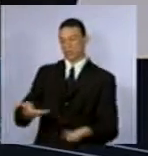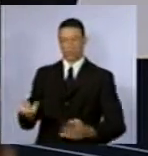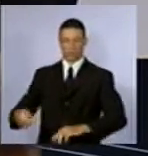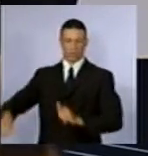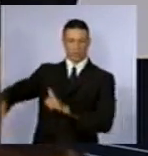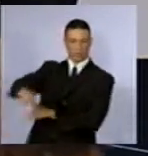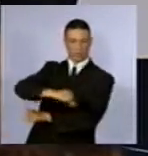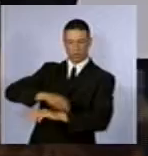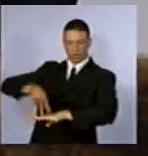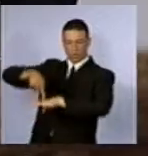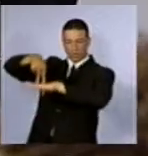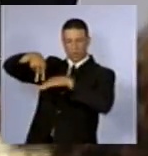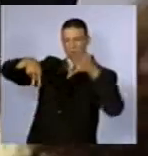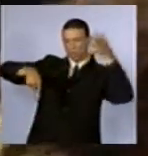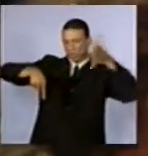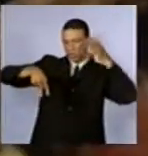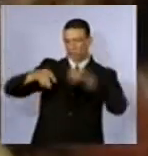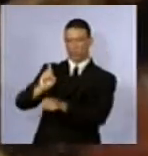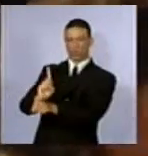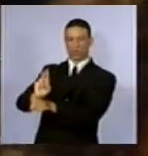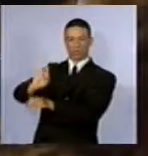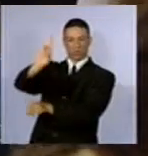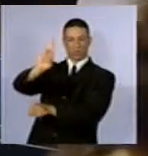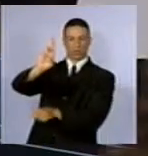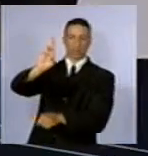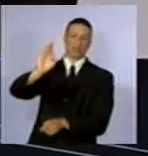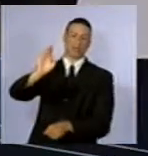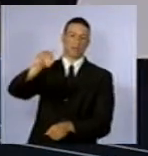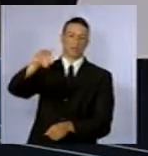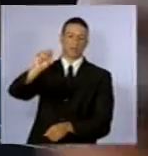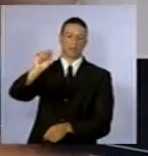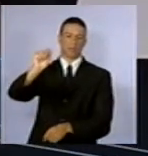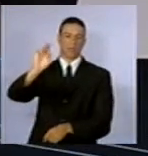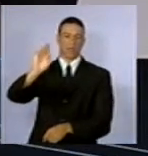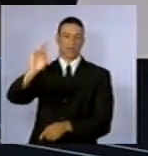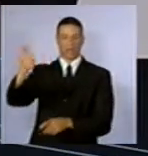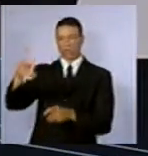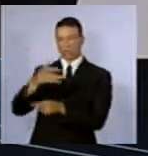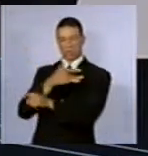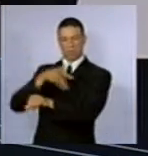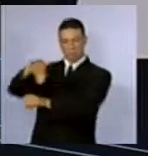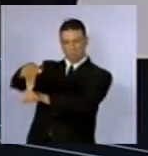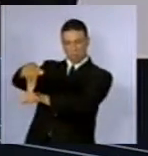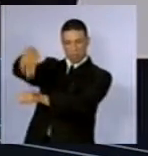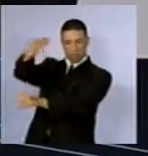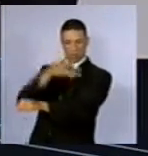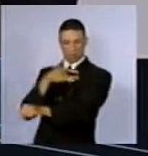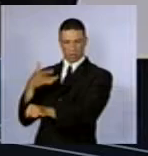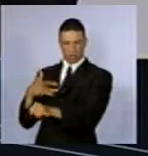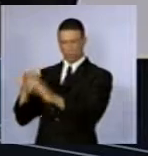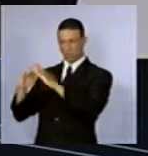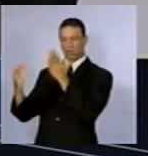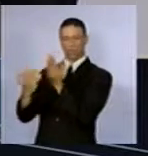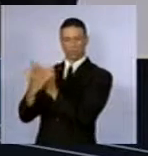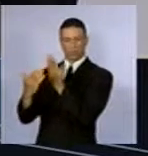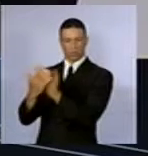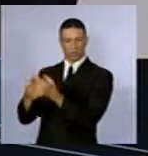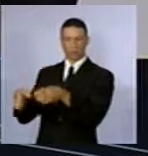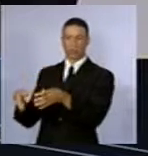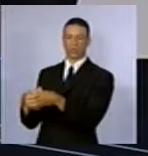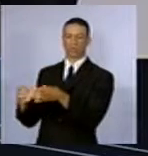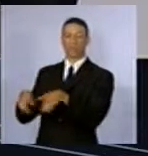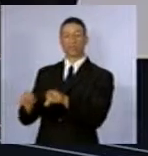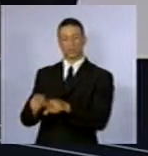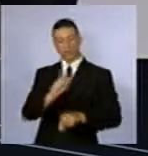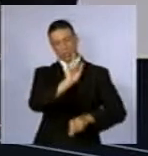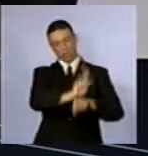Birani Barros Otero, mestre e doutora em saúde pública pela Escola Nacional de Saúde Pública, Fiocruz, gerente